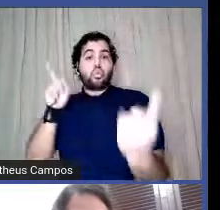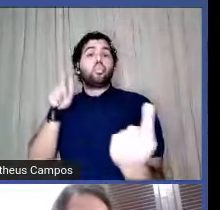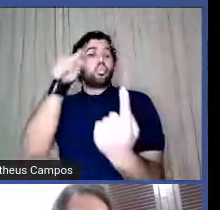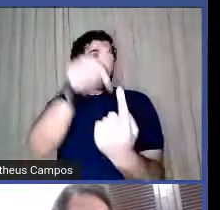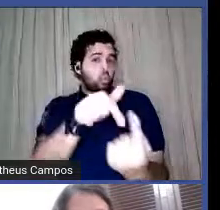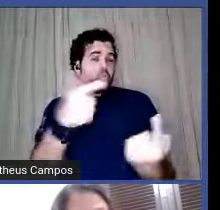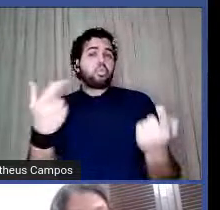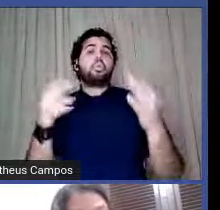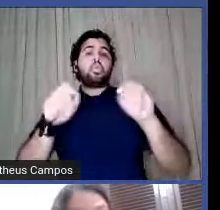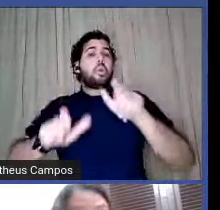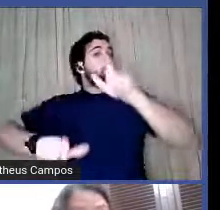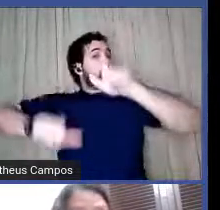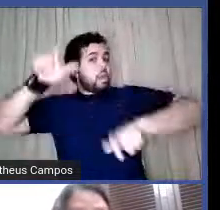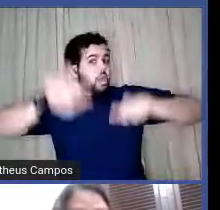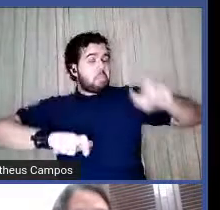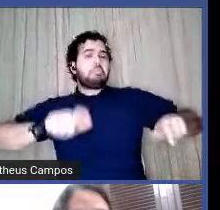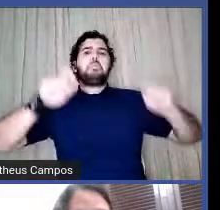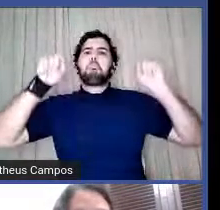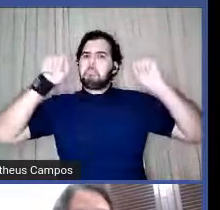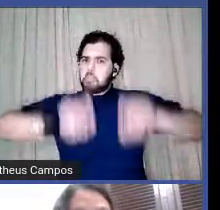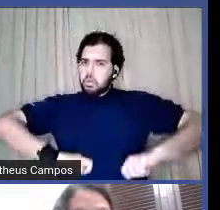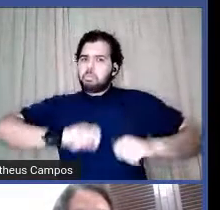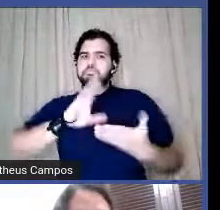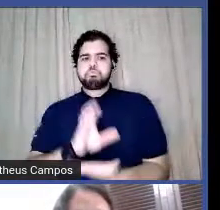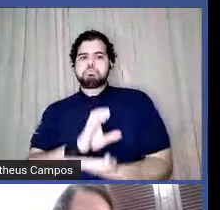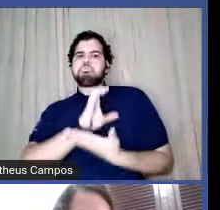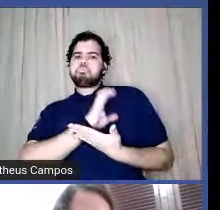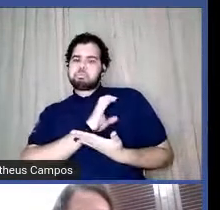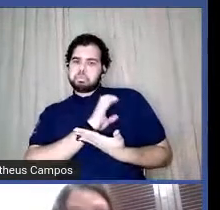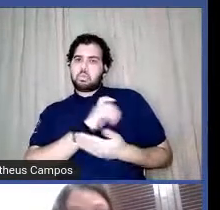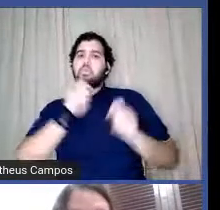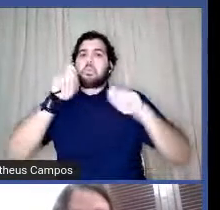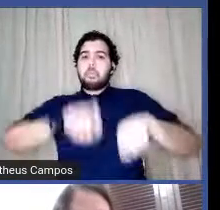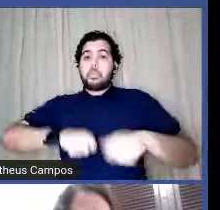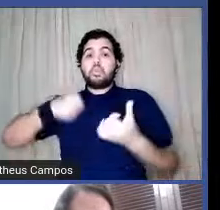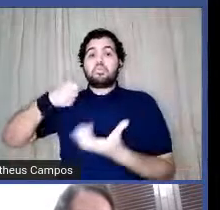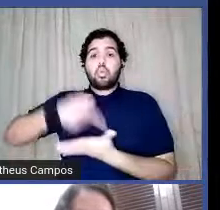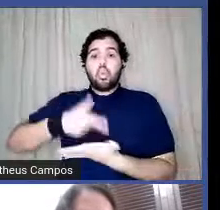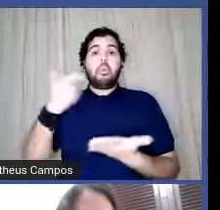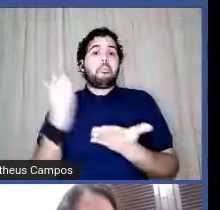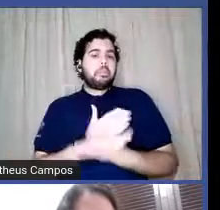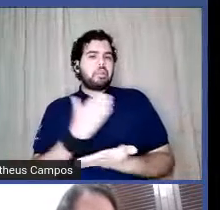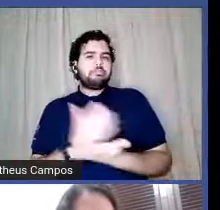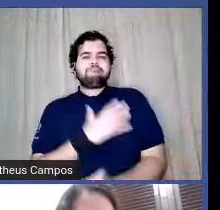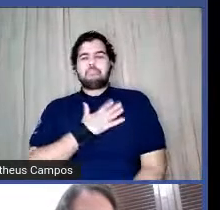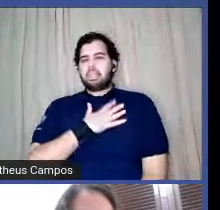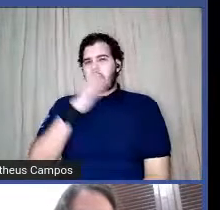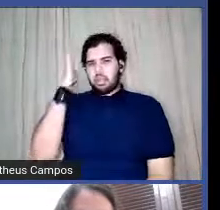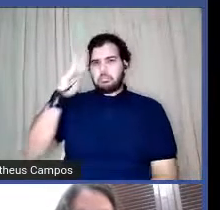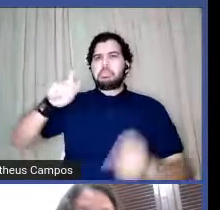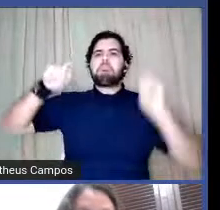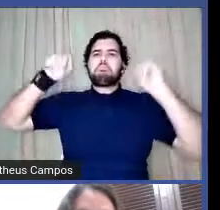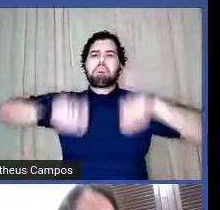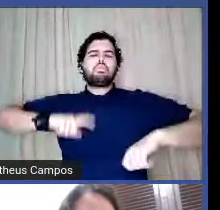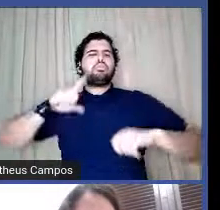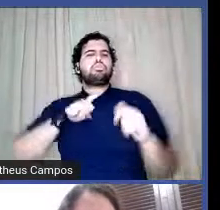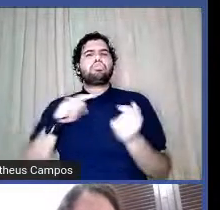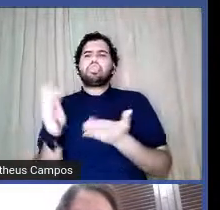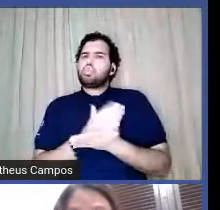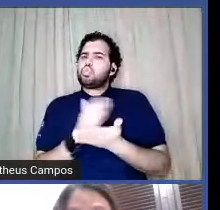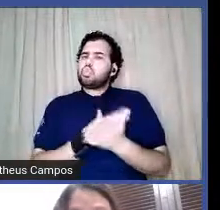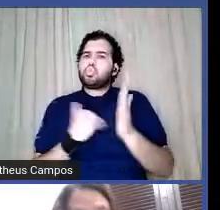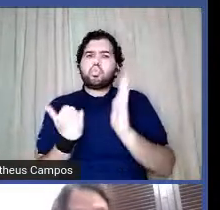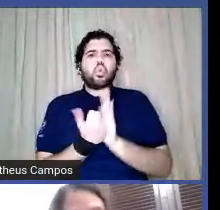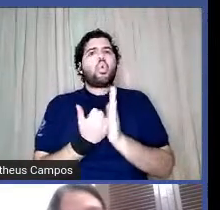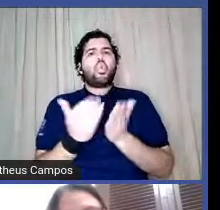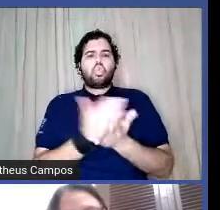às pessoas que têm condições financeiras de adquirir livros. Meu sonho, ter condições de ter todos os livros das manas.